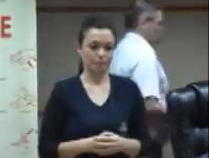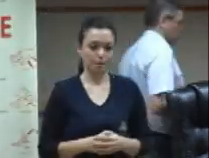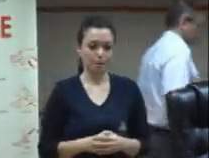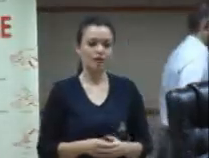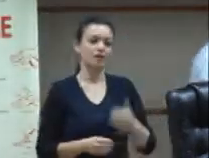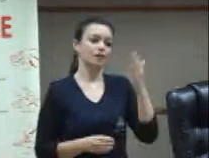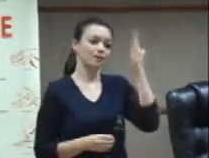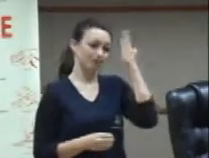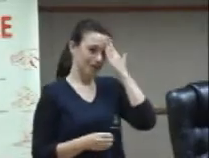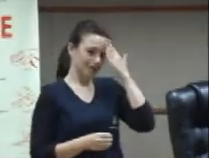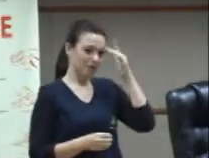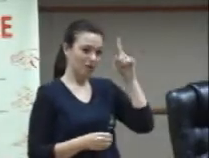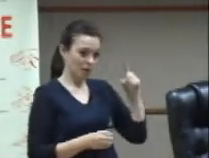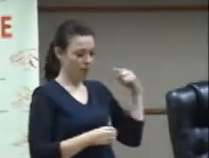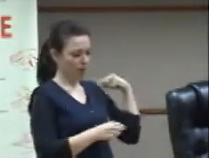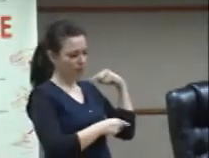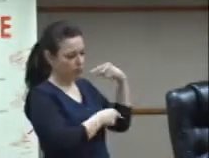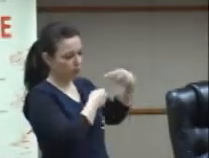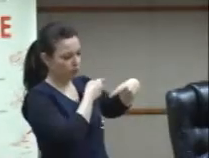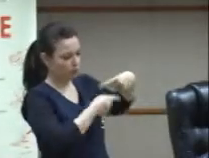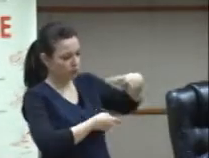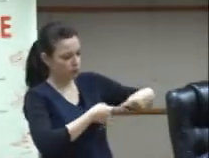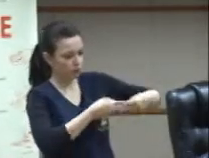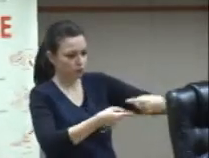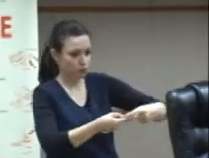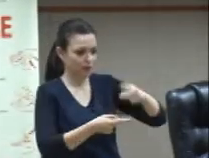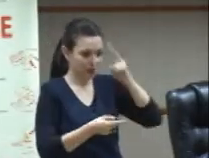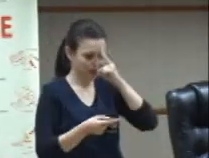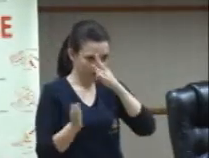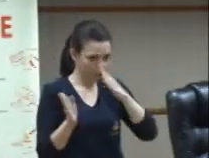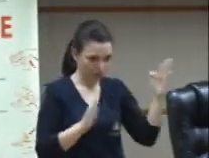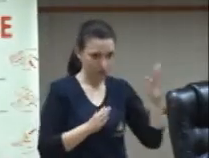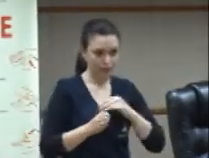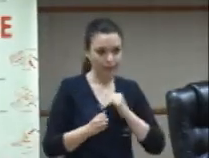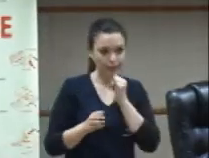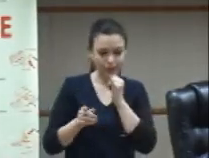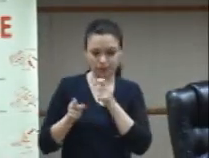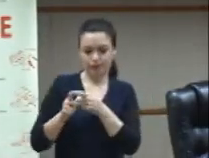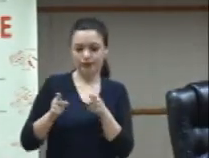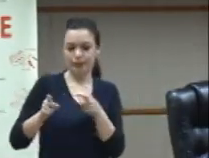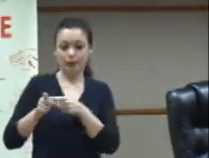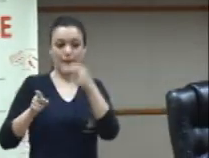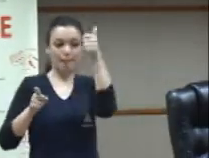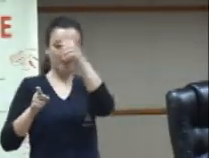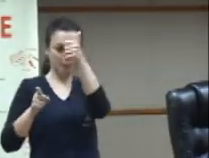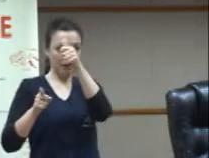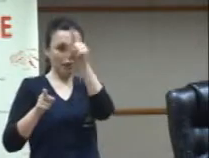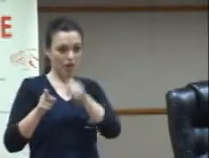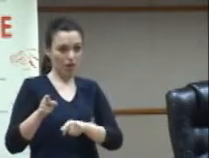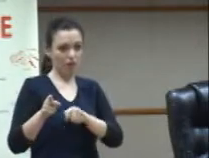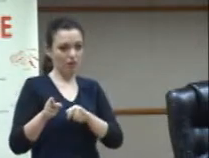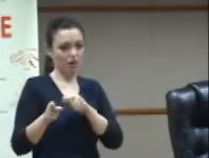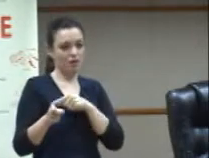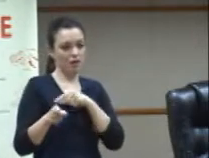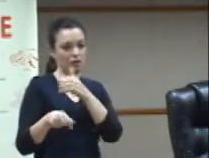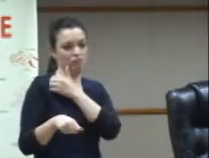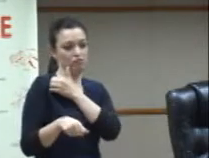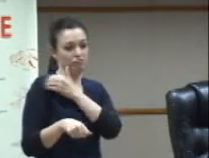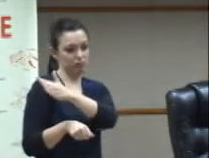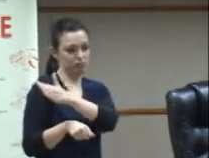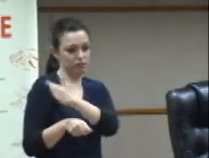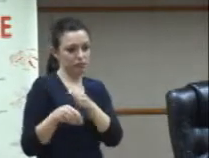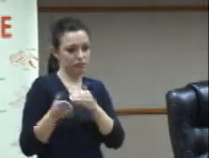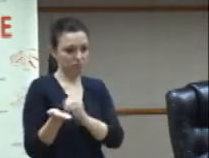histórico o primeiro caminho foi o caminho da exclusão das pessoas diferentes depois nós tivemos o caminho da segregação